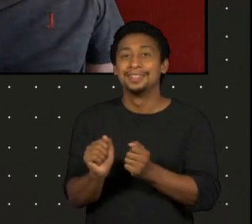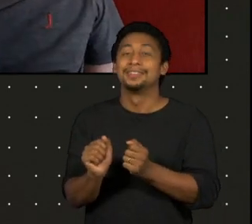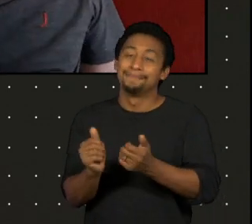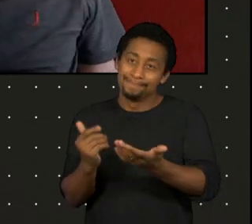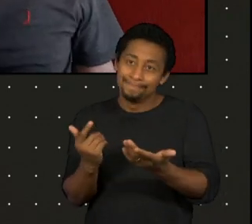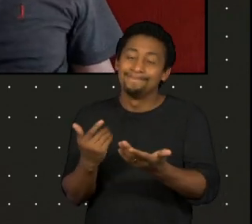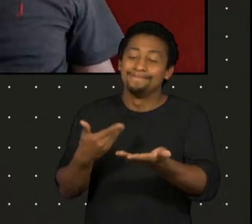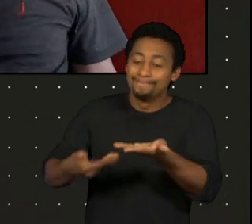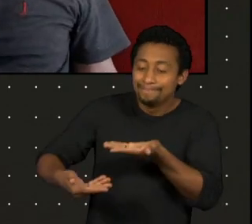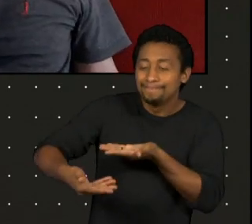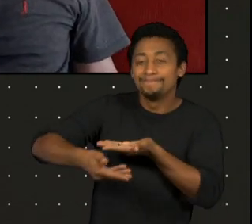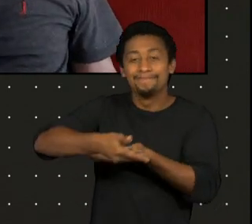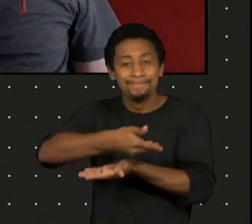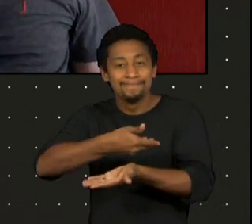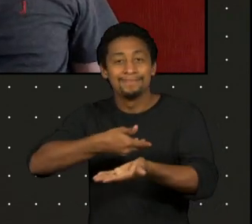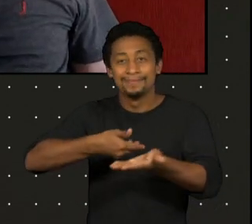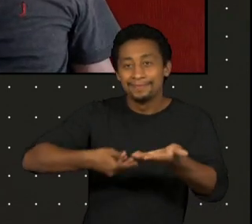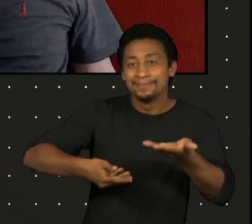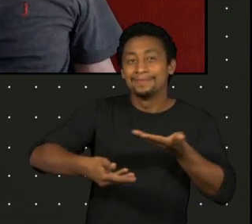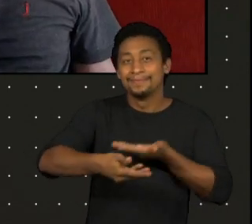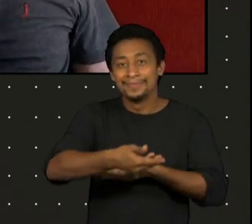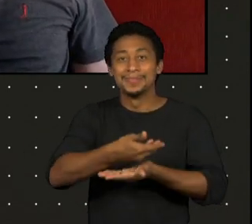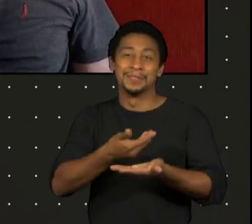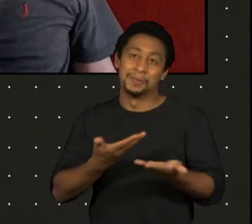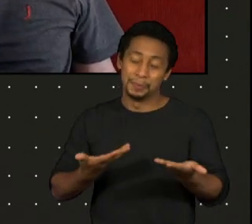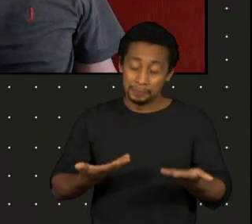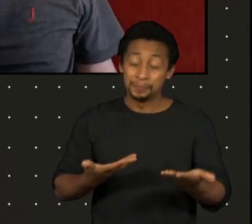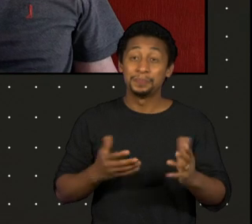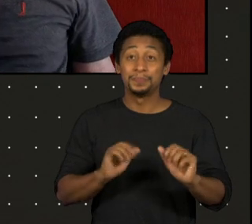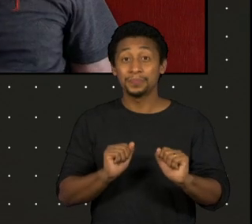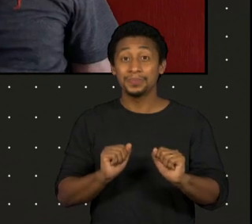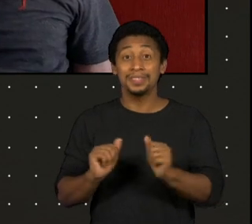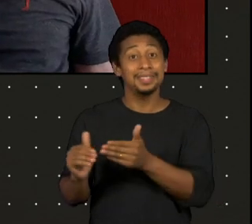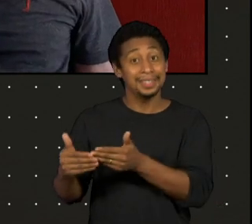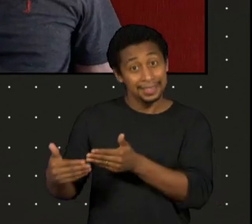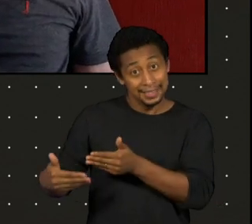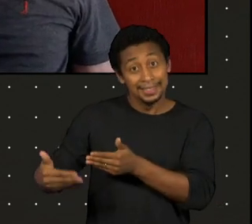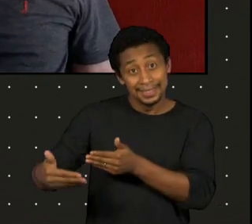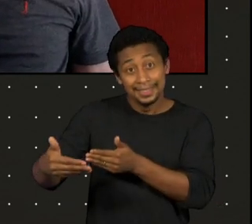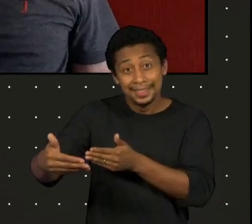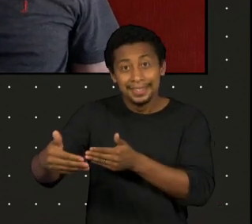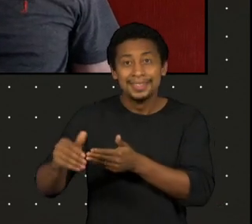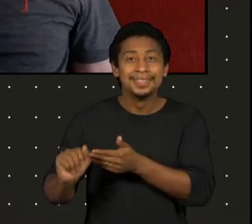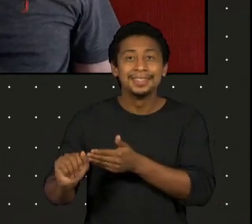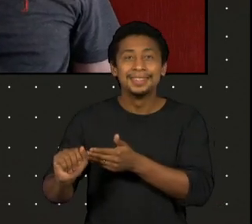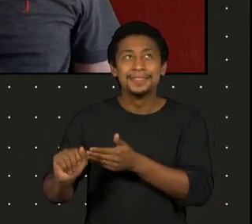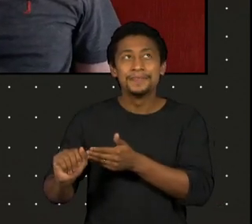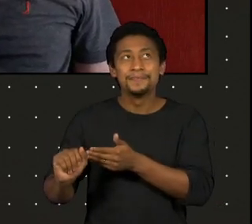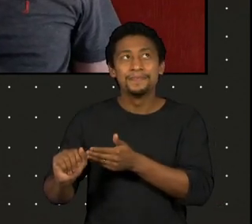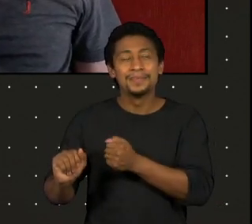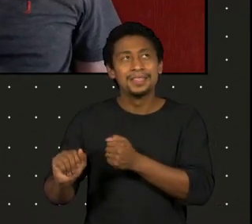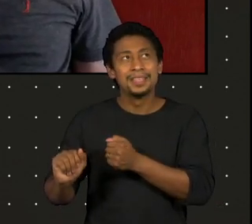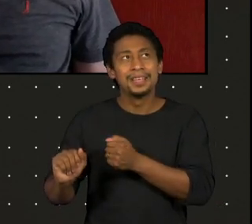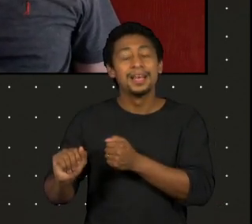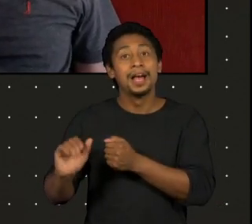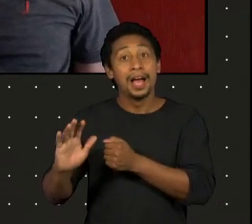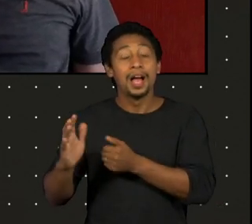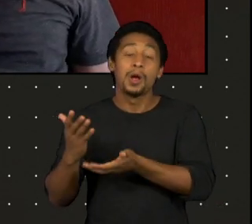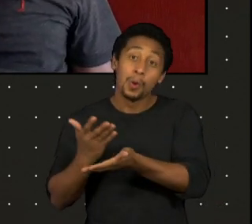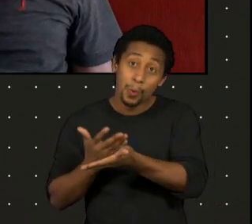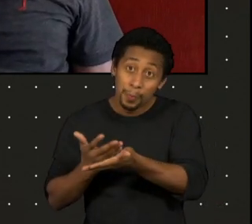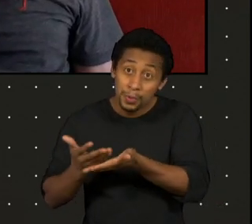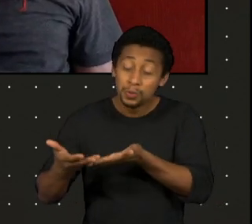nos enturmar. E a partir daí nós tivemos uma relação